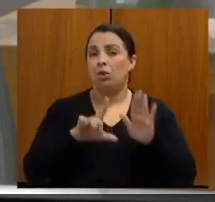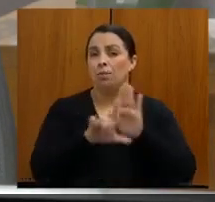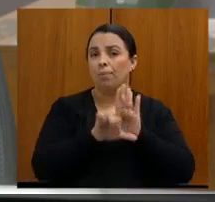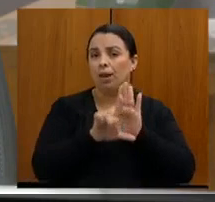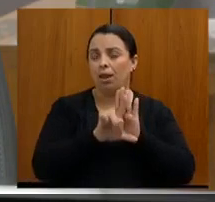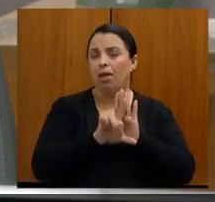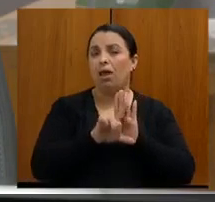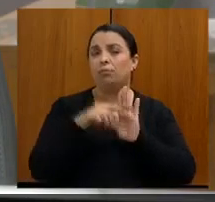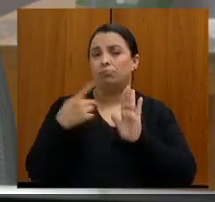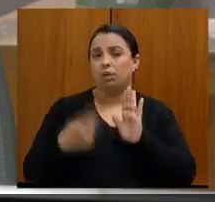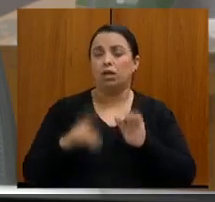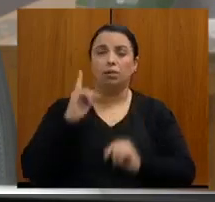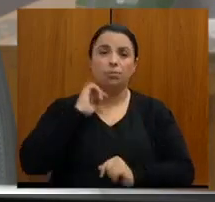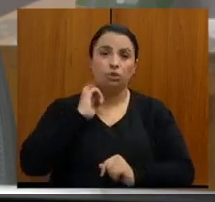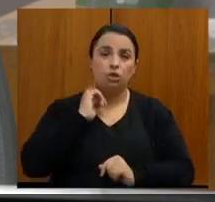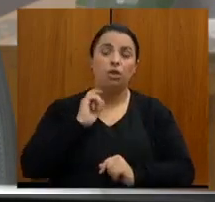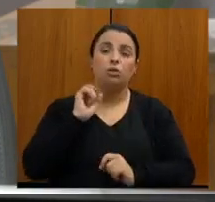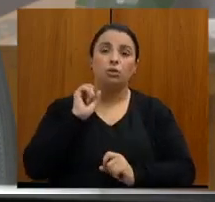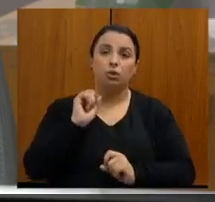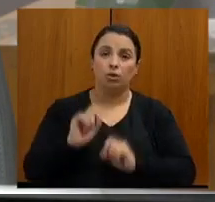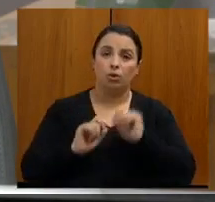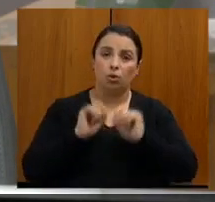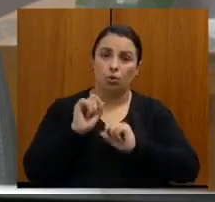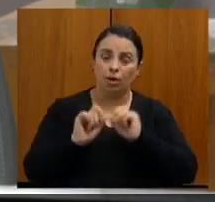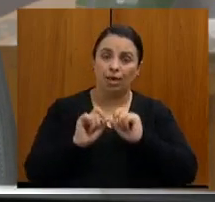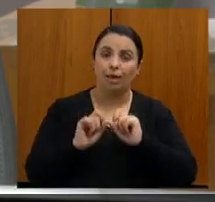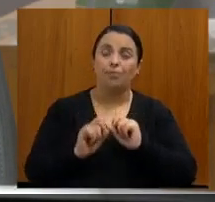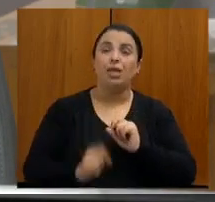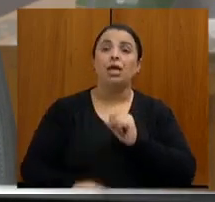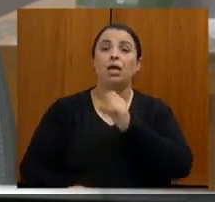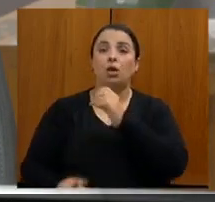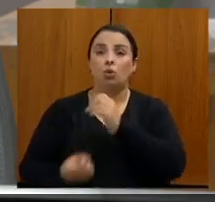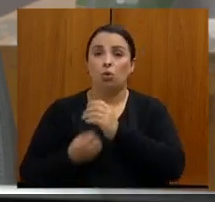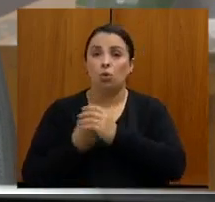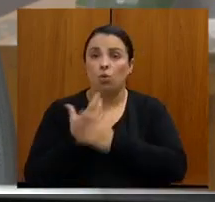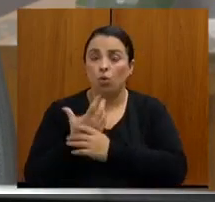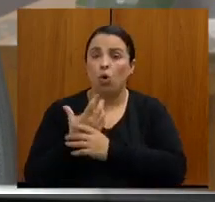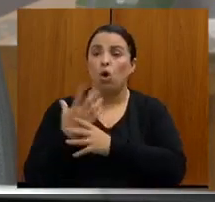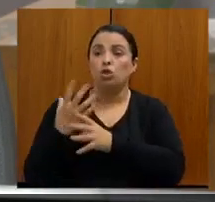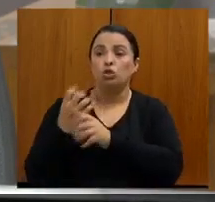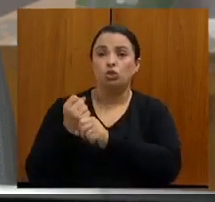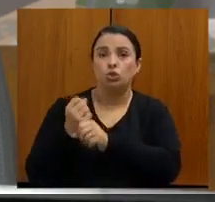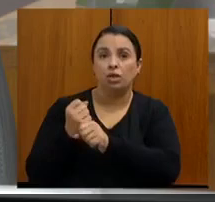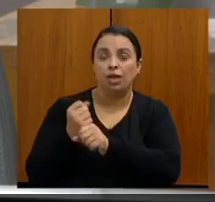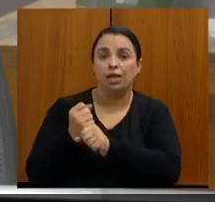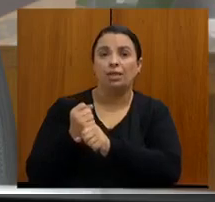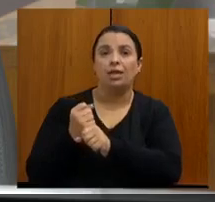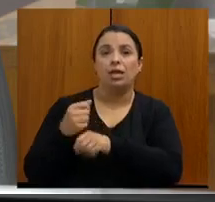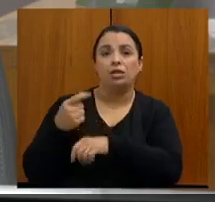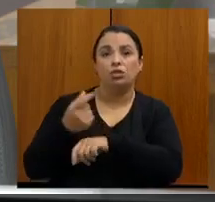que, ao estabelecer a unidade de tesouraria na fazenda, ela, na verdade,